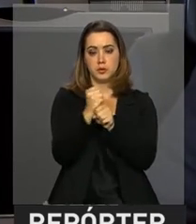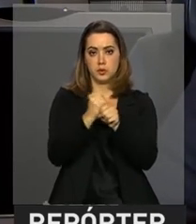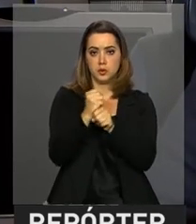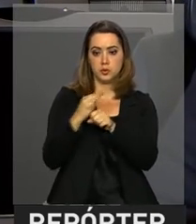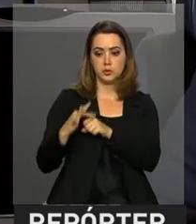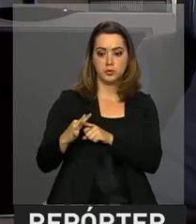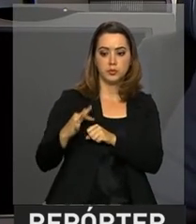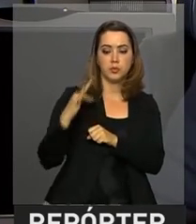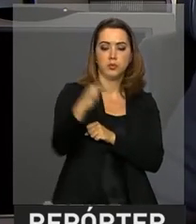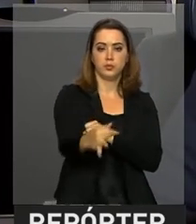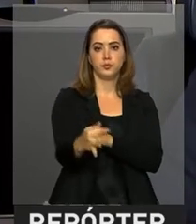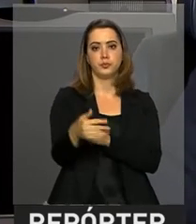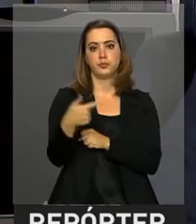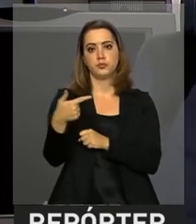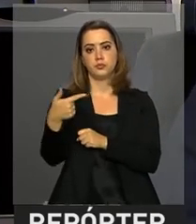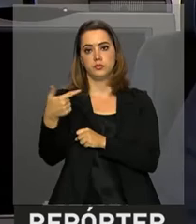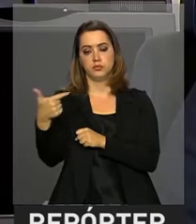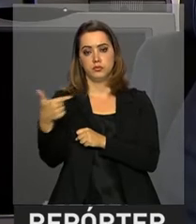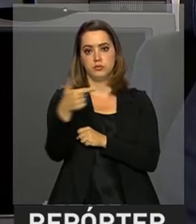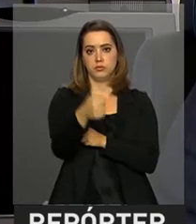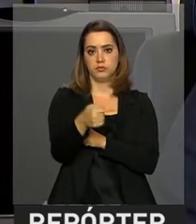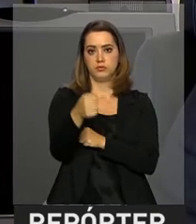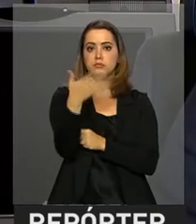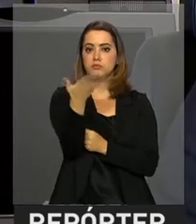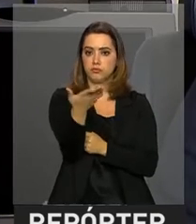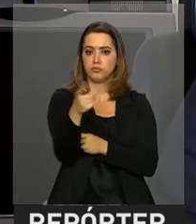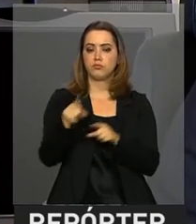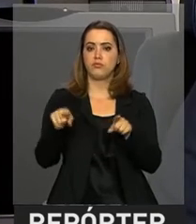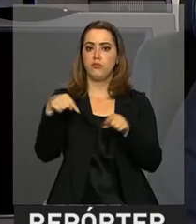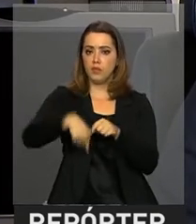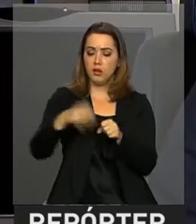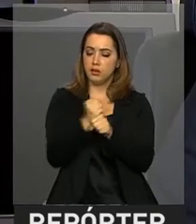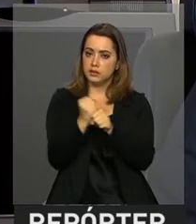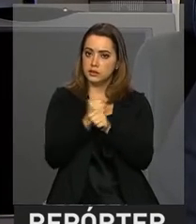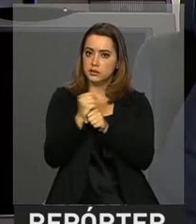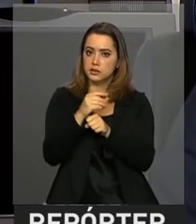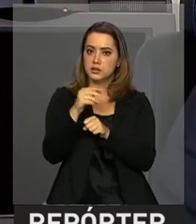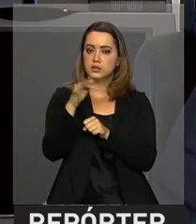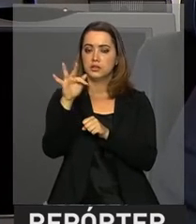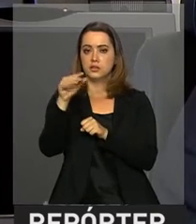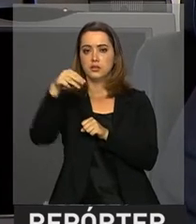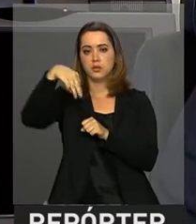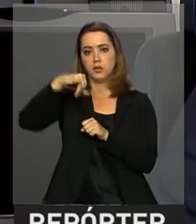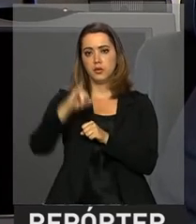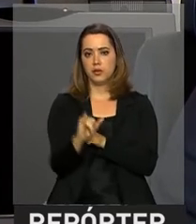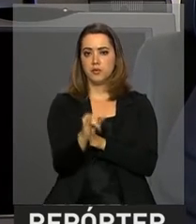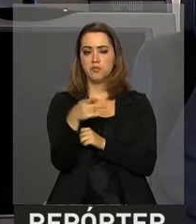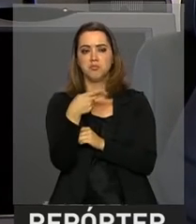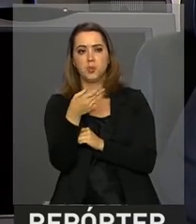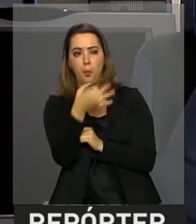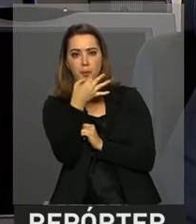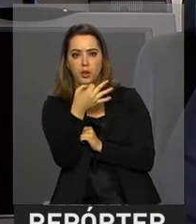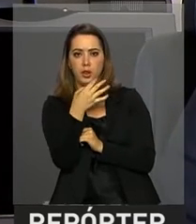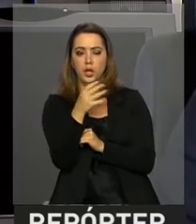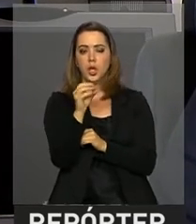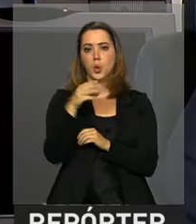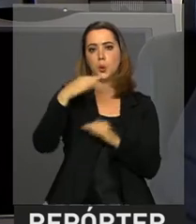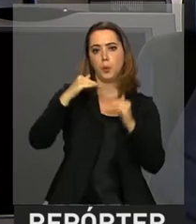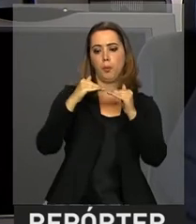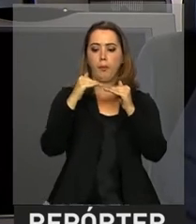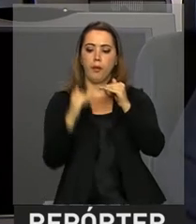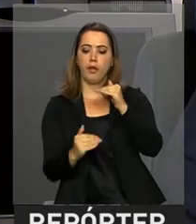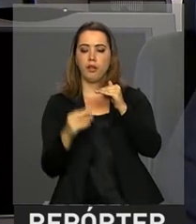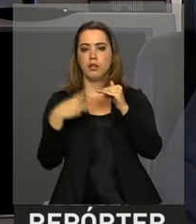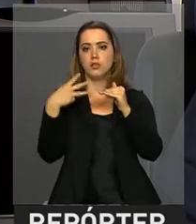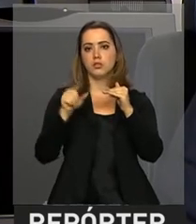brasileira em 2017. Para 2016, o FMI projetava uma queda de 3,8% na nossa